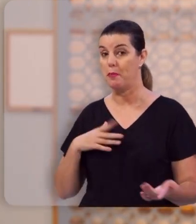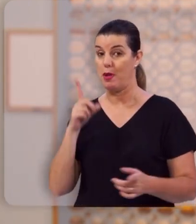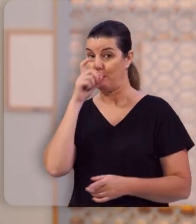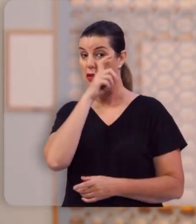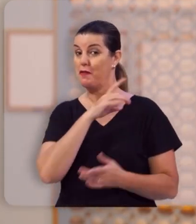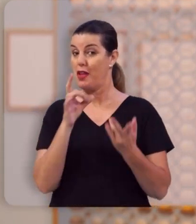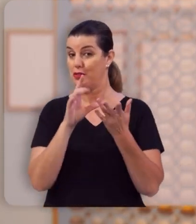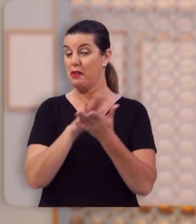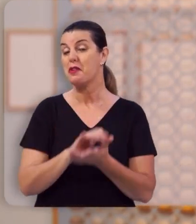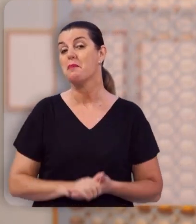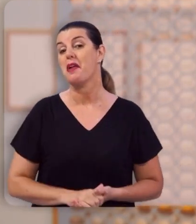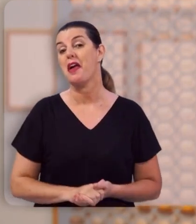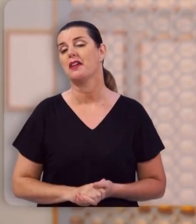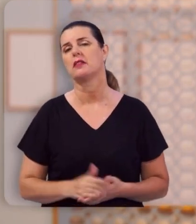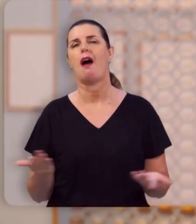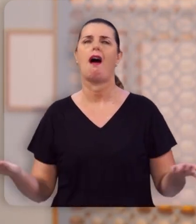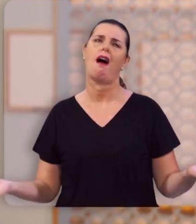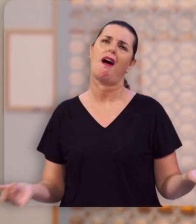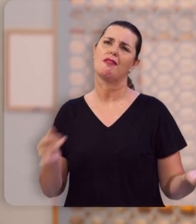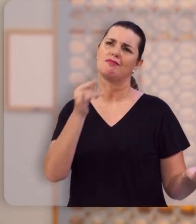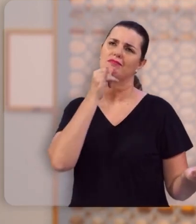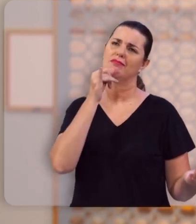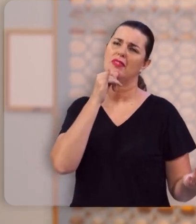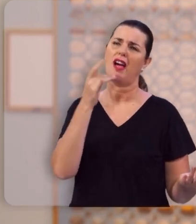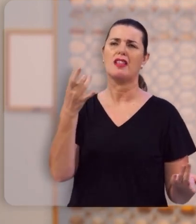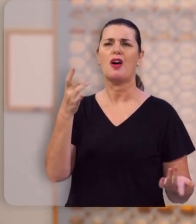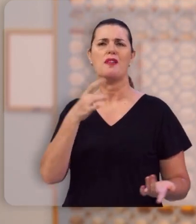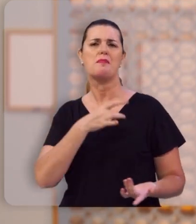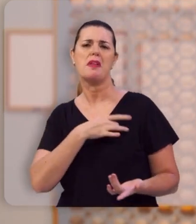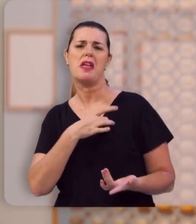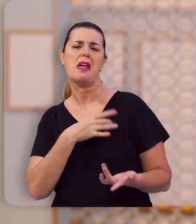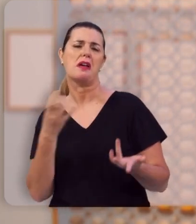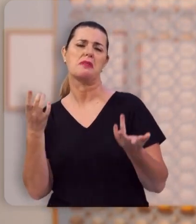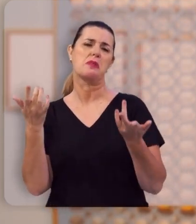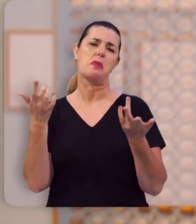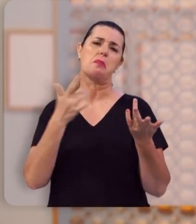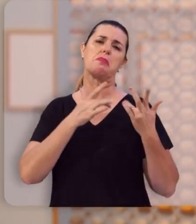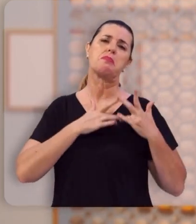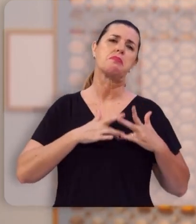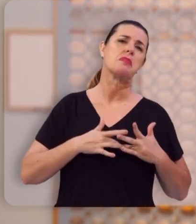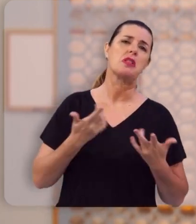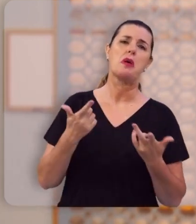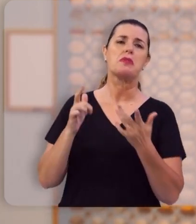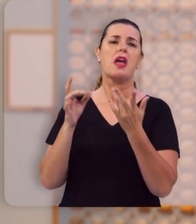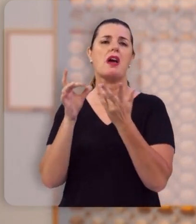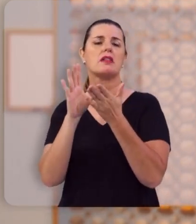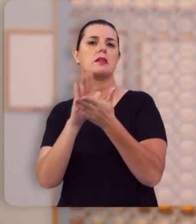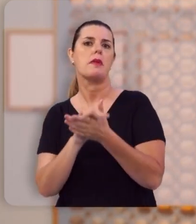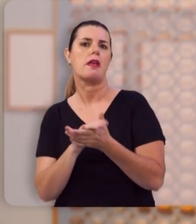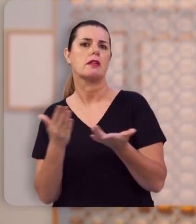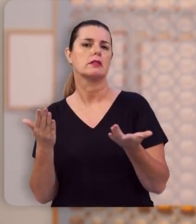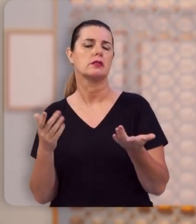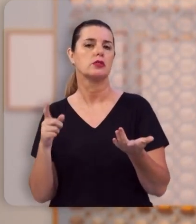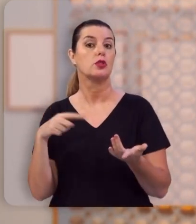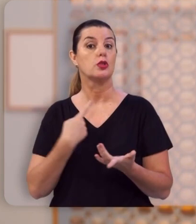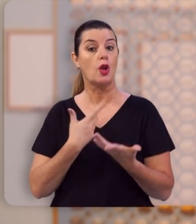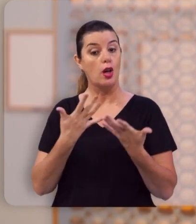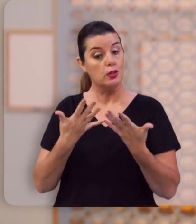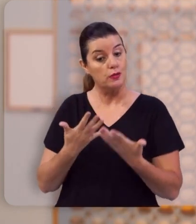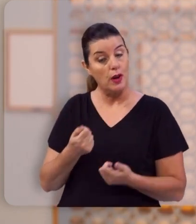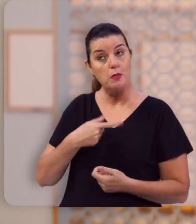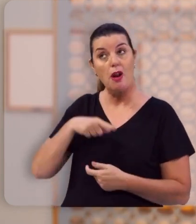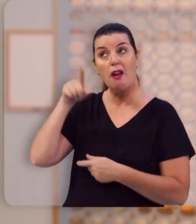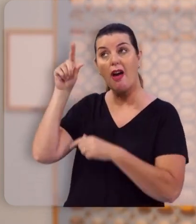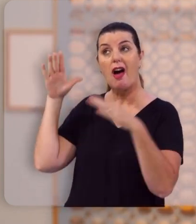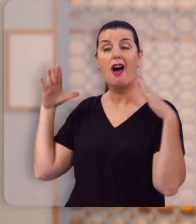difícil. Ah, que pena, não vai ter casamento. Outros dizem assim. O certo é que nós vamos ser como os anjos do céu, nem